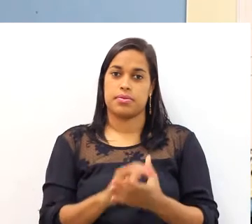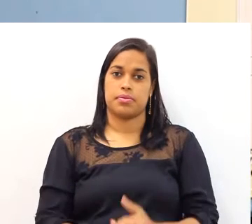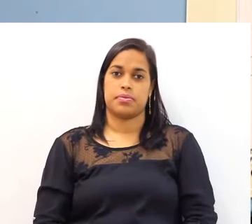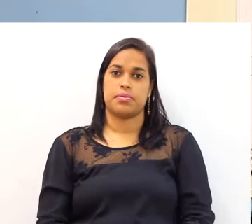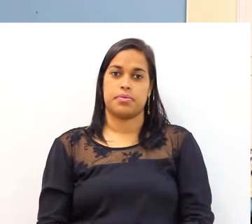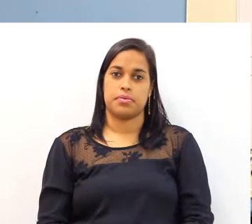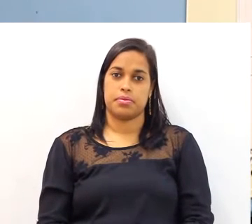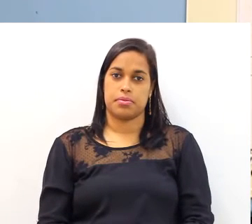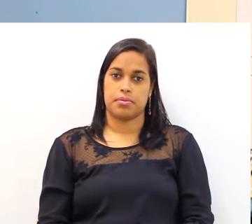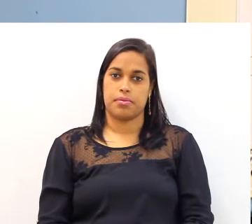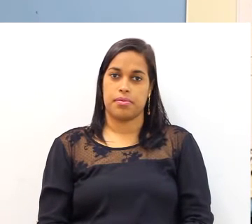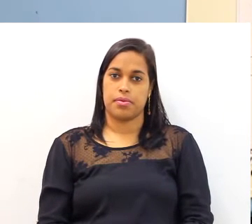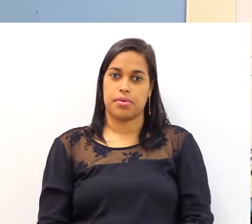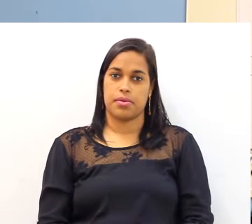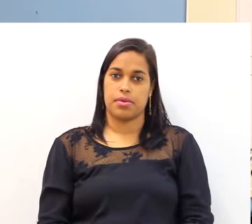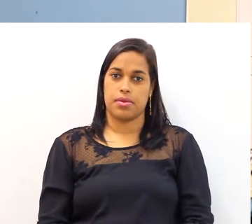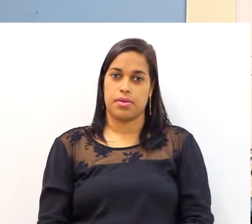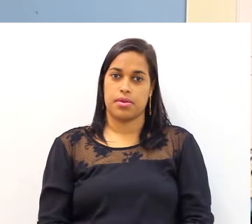mais segurança.